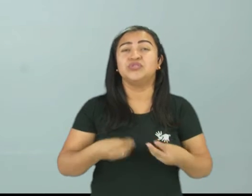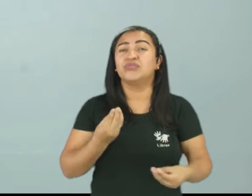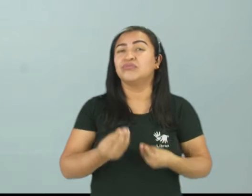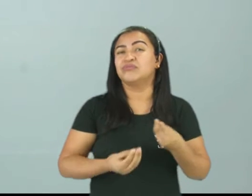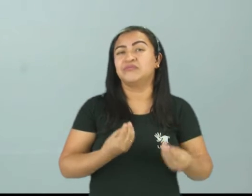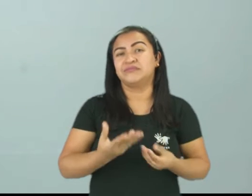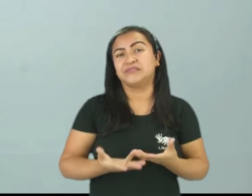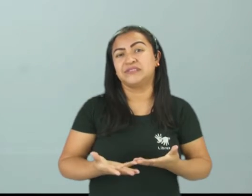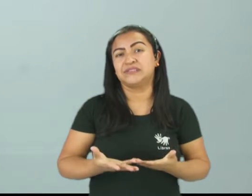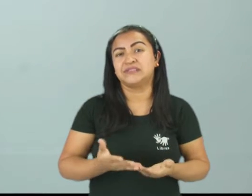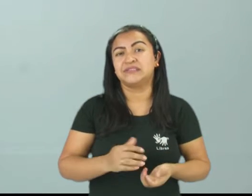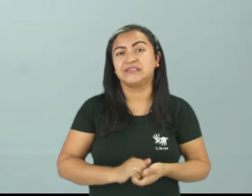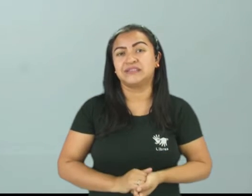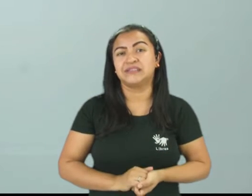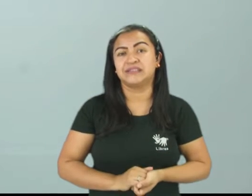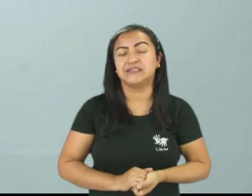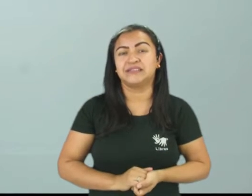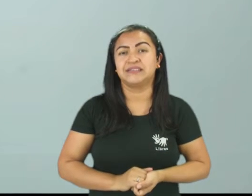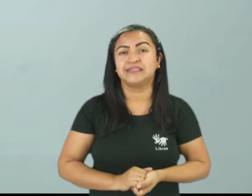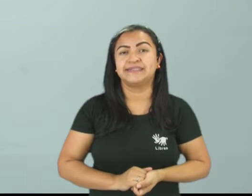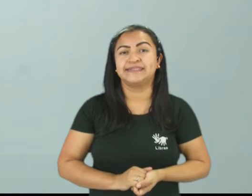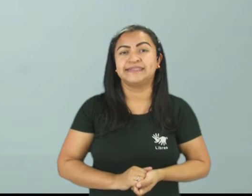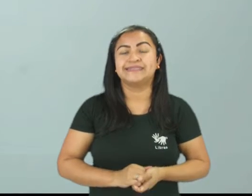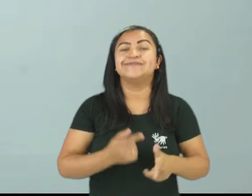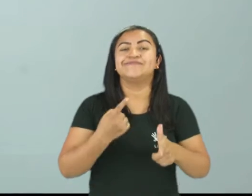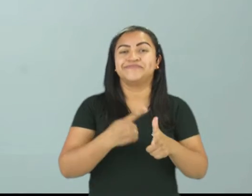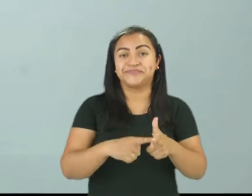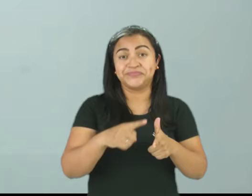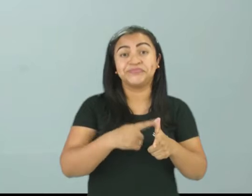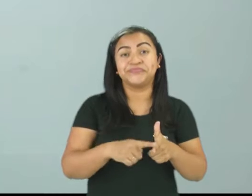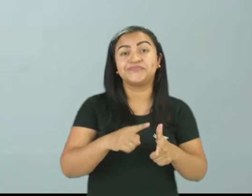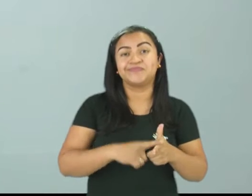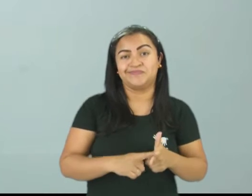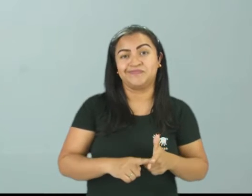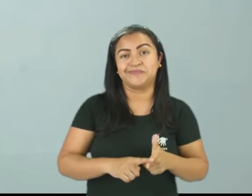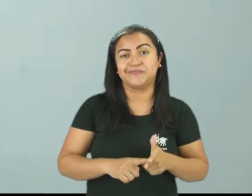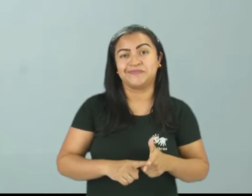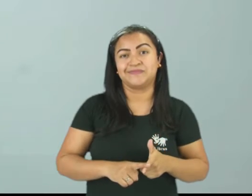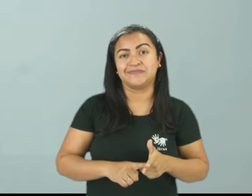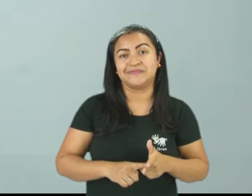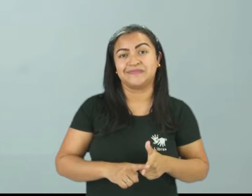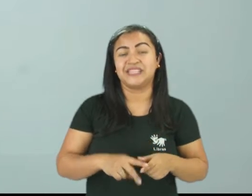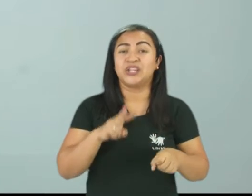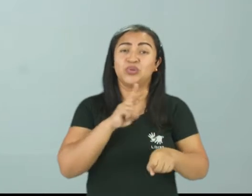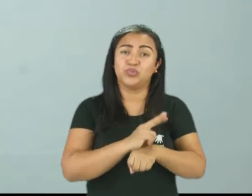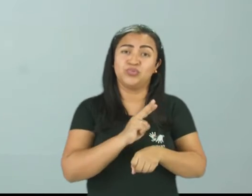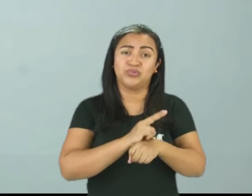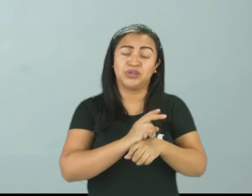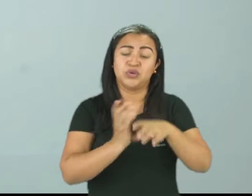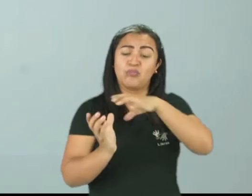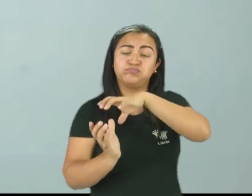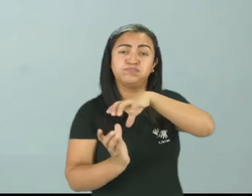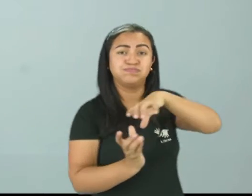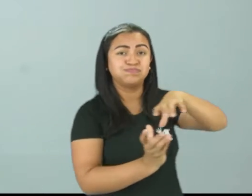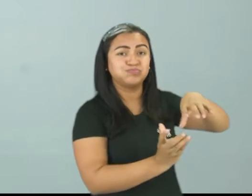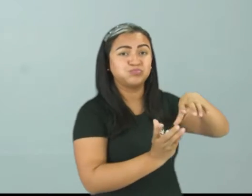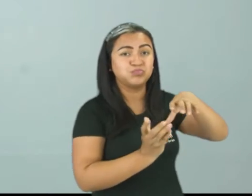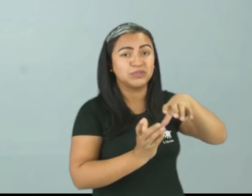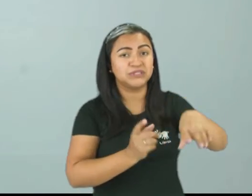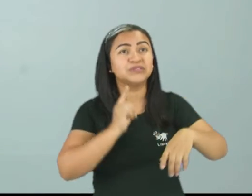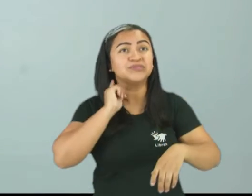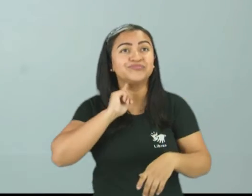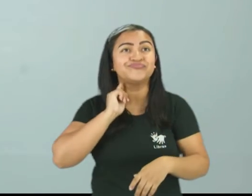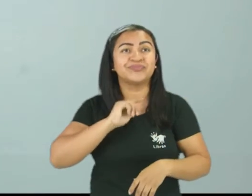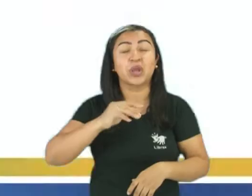o problema do tratamento de esgoto. Então, vocês podem ver aí, como está no